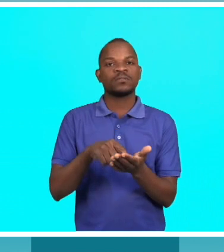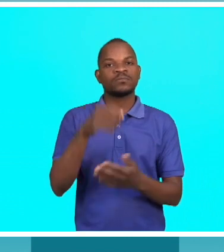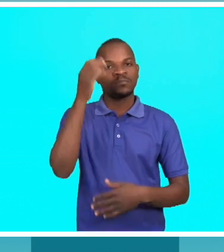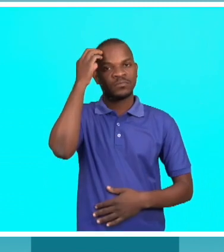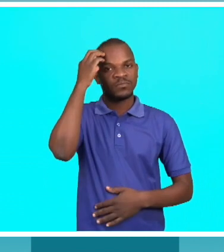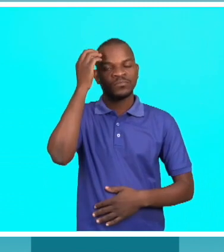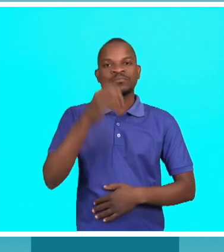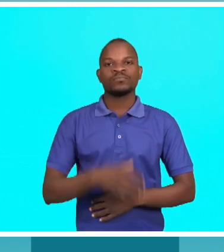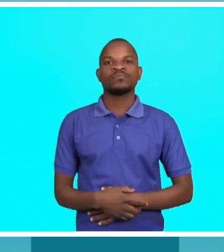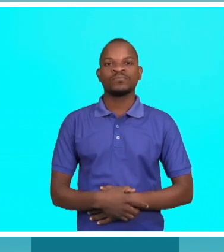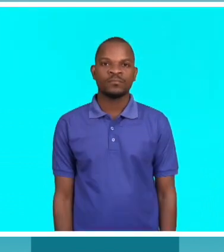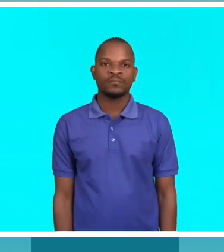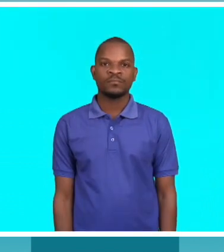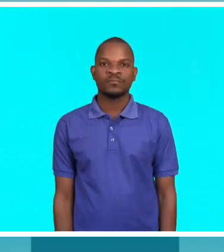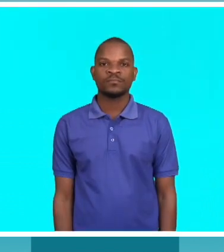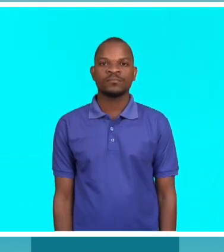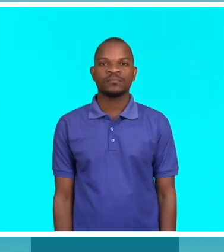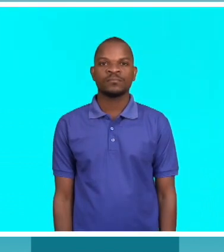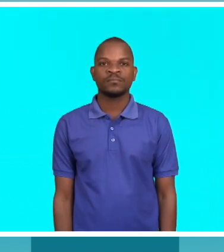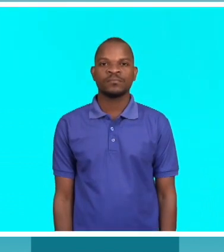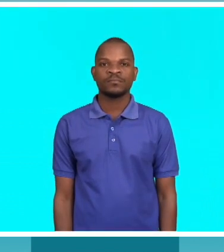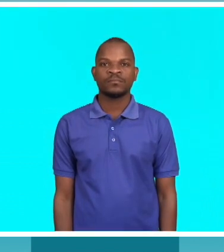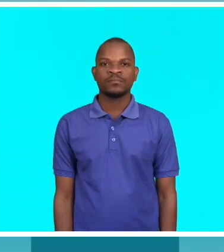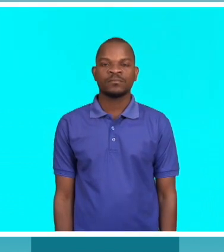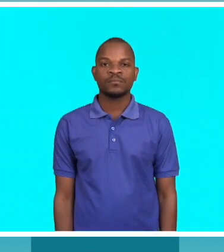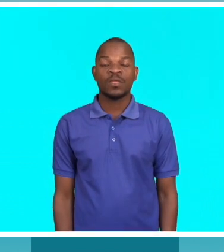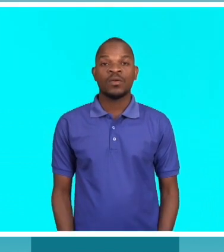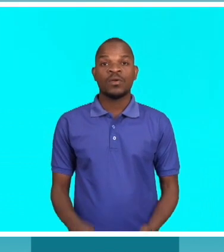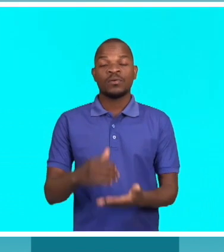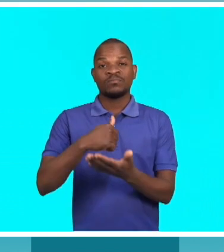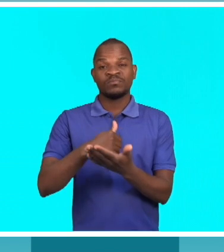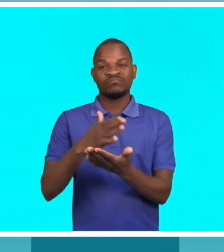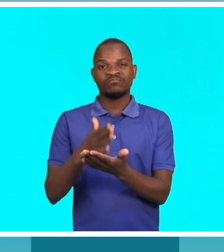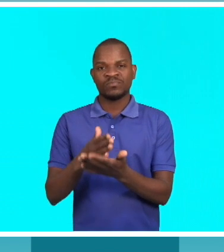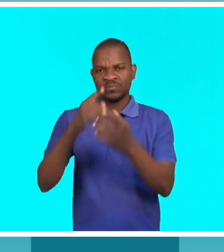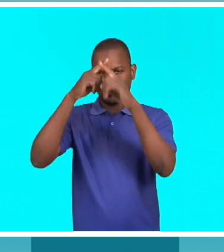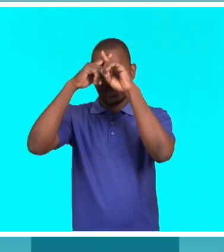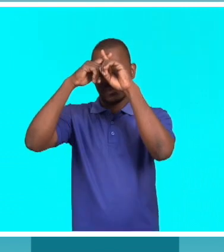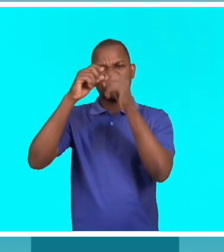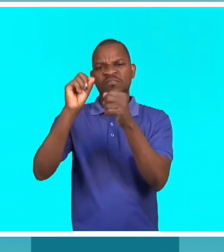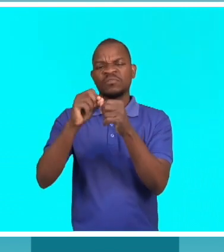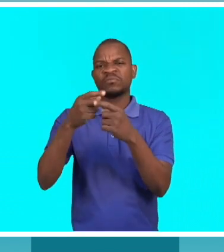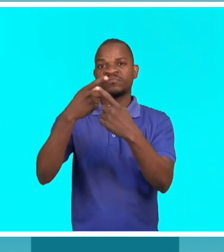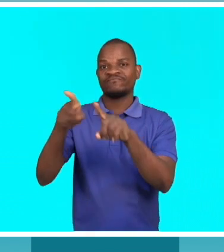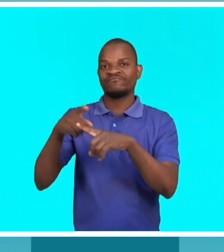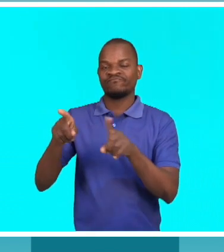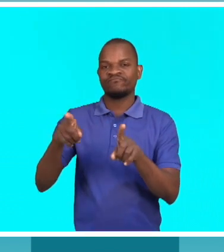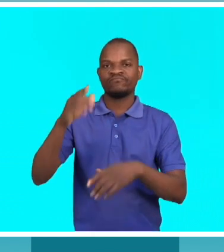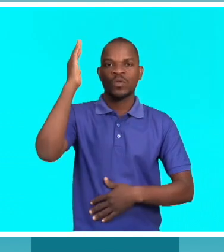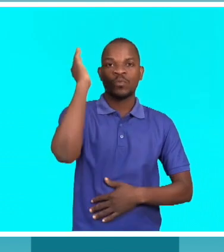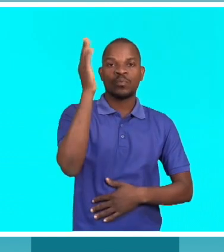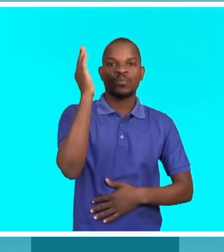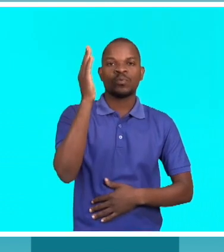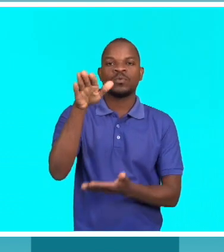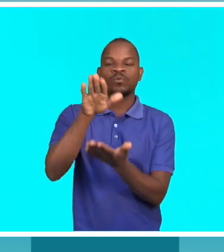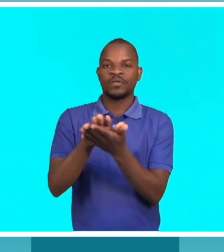ao nível da nossa cidade. O departamento tem feito várias palestras nas escolas da cidade de Maputo em